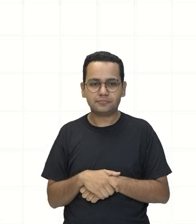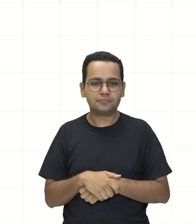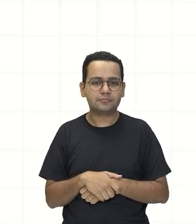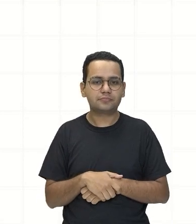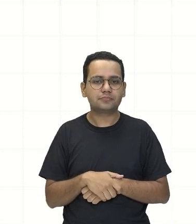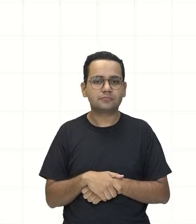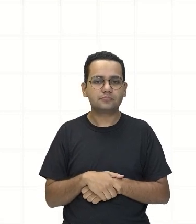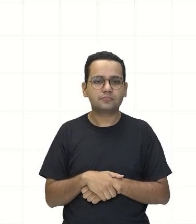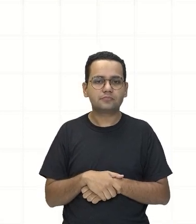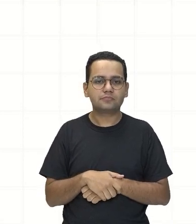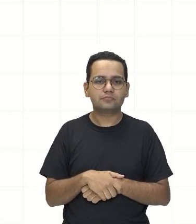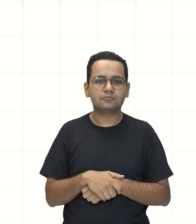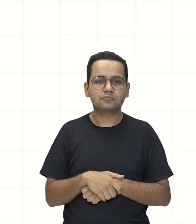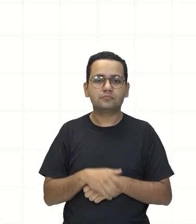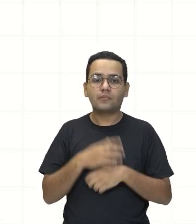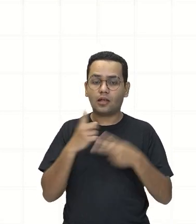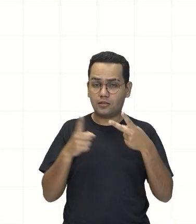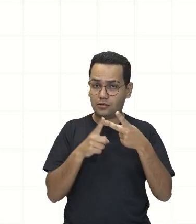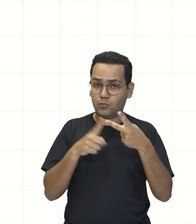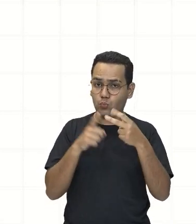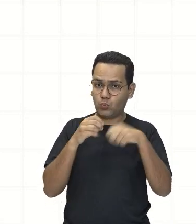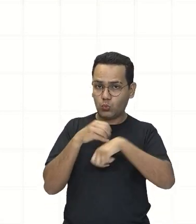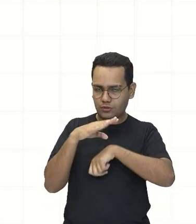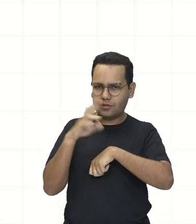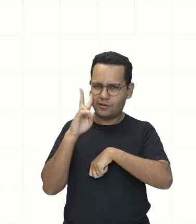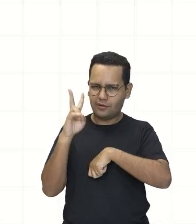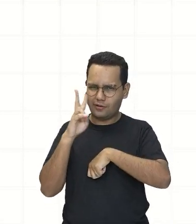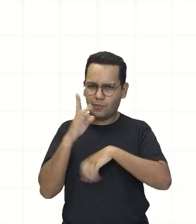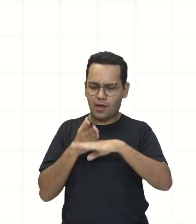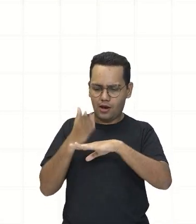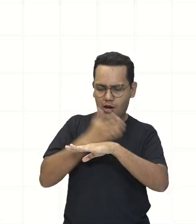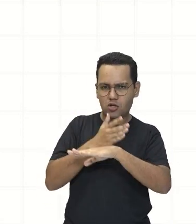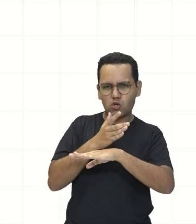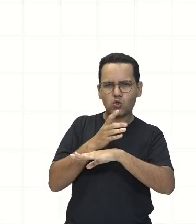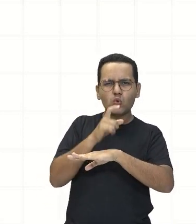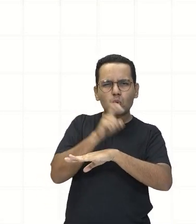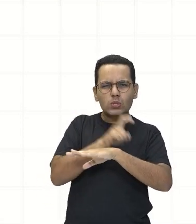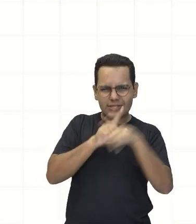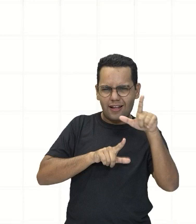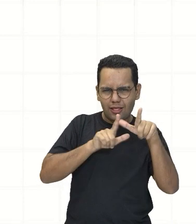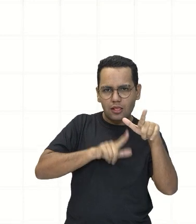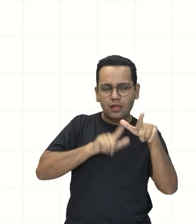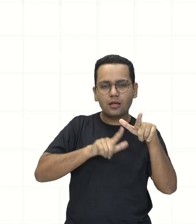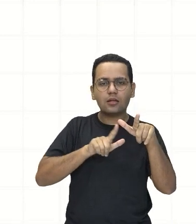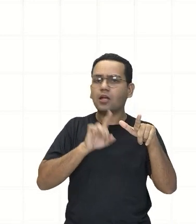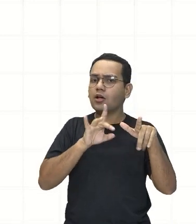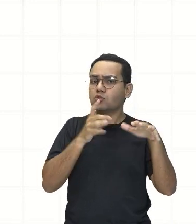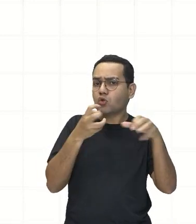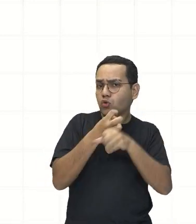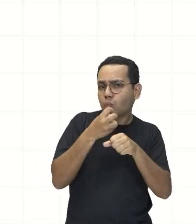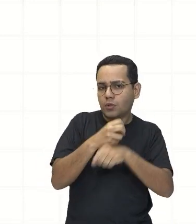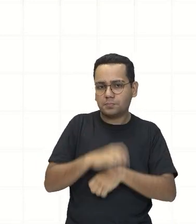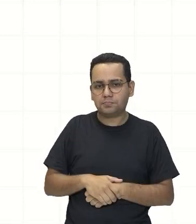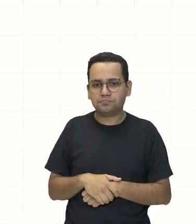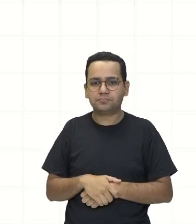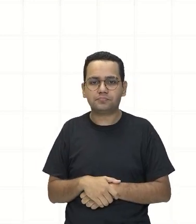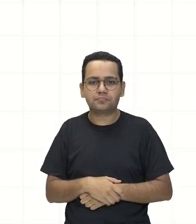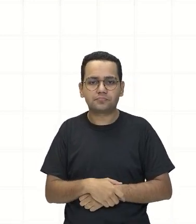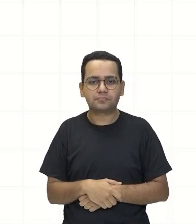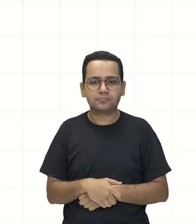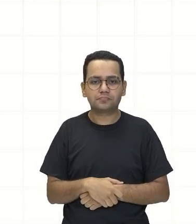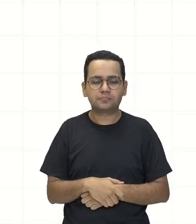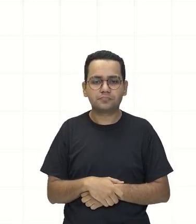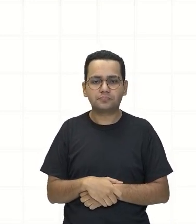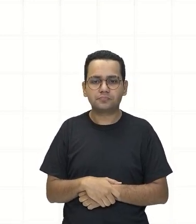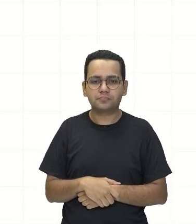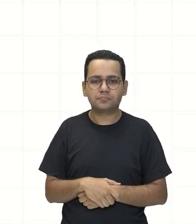vezes 10 elevado a 4 Certo? O que você faz para adicionar? Estando já na mesma potência Basta